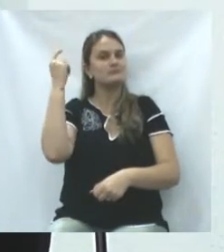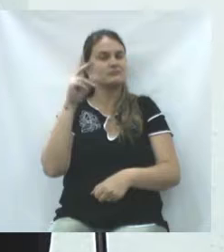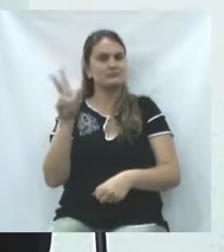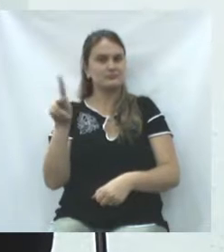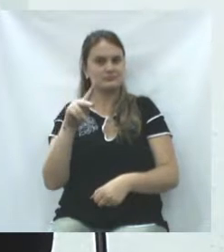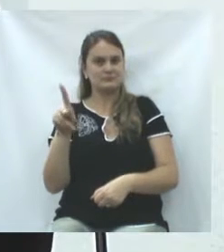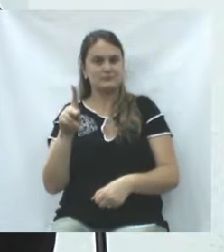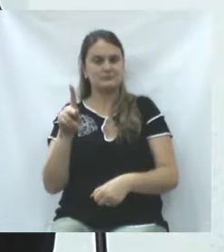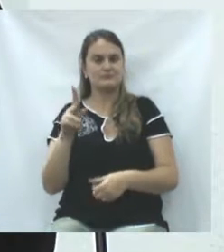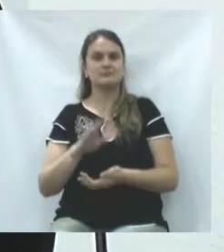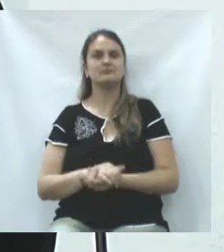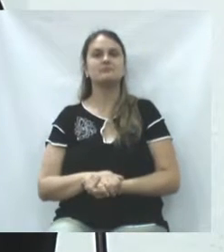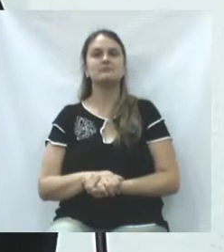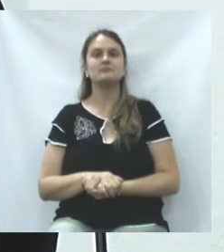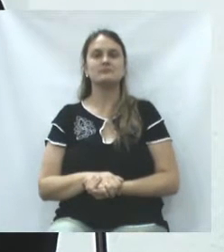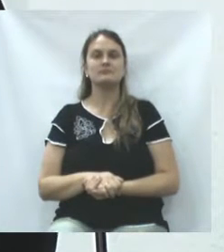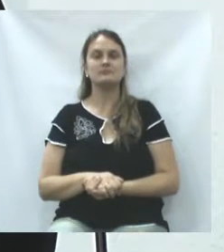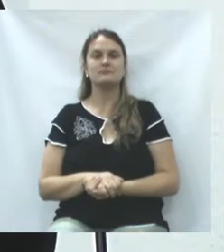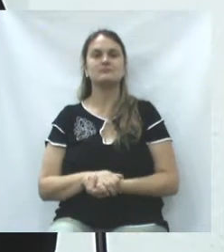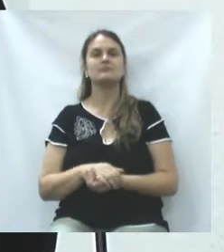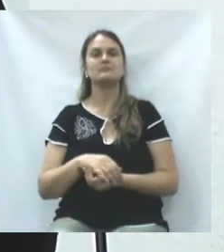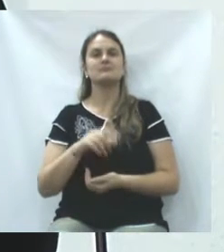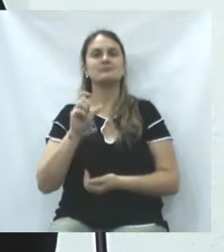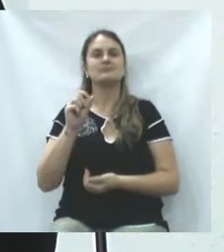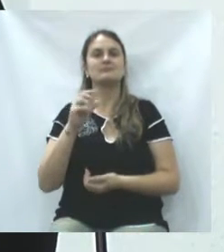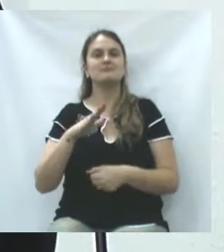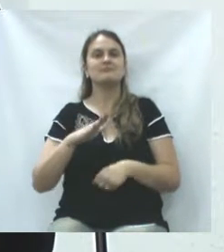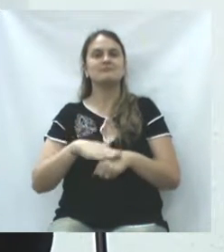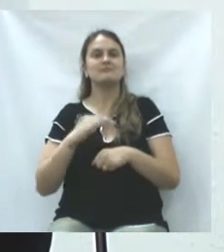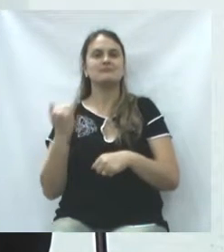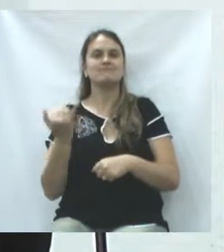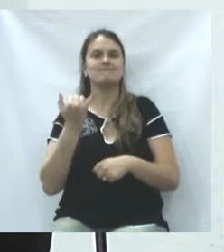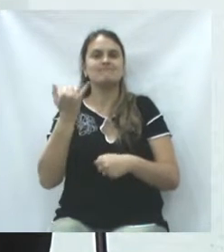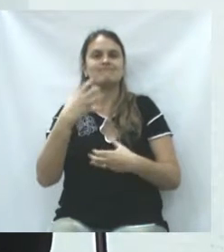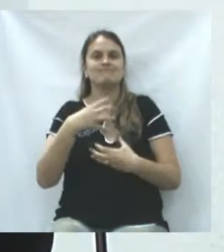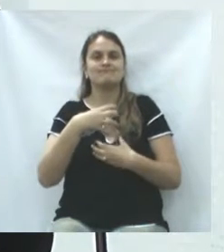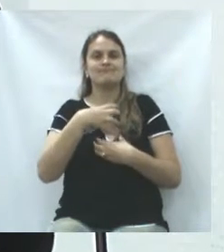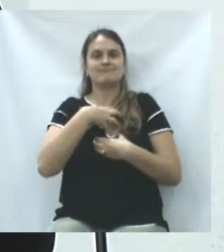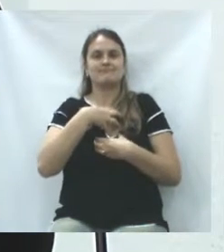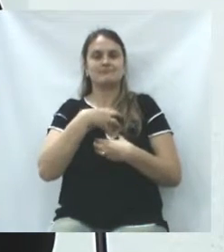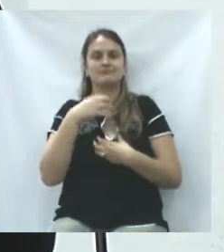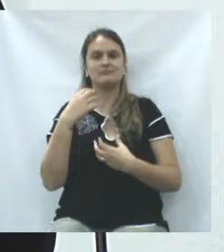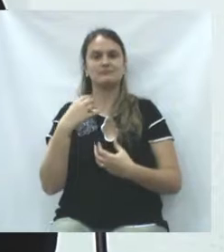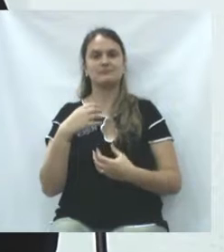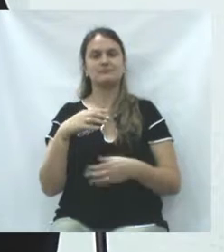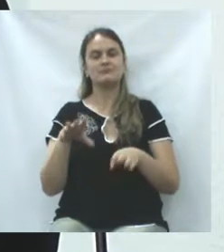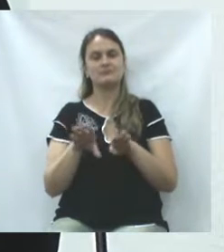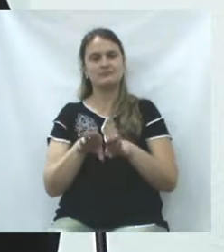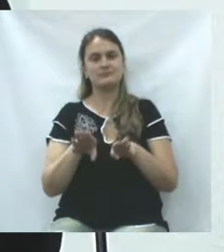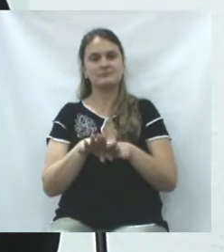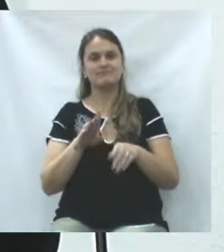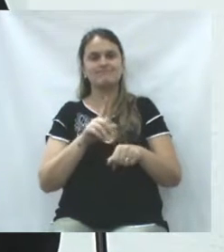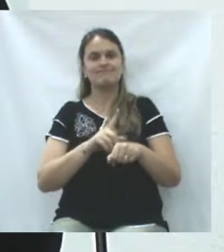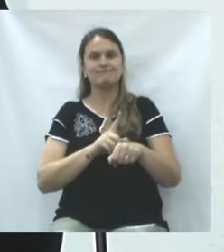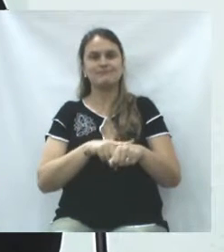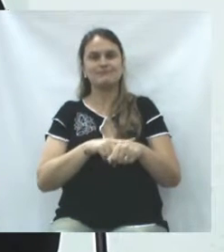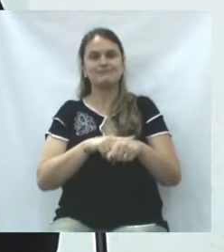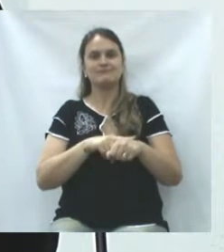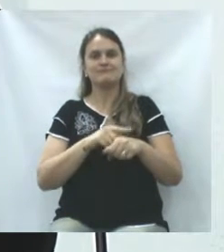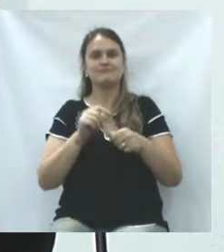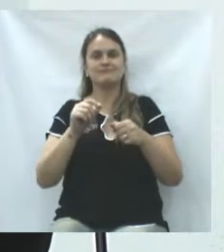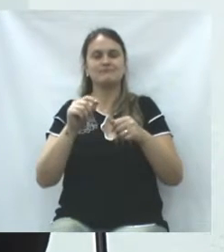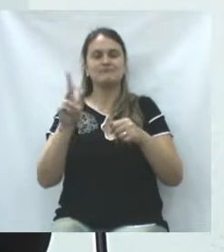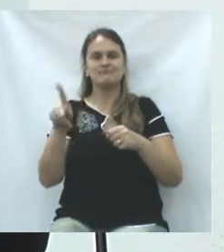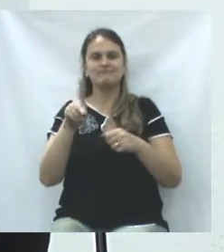seus professores, dos seus educadores, as marcas que deixaram e também os momentos em que